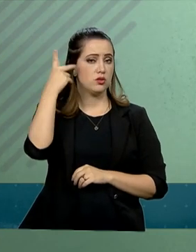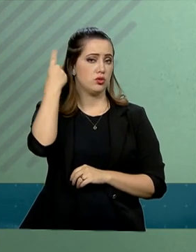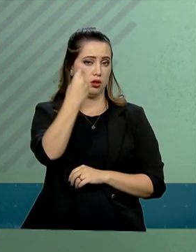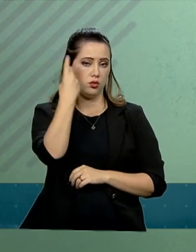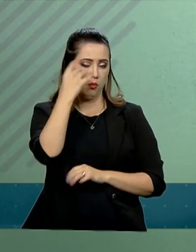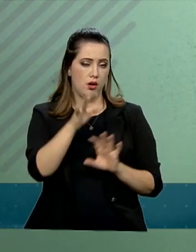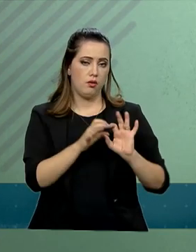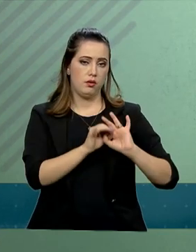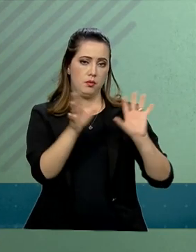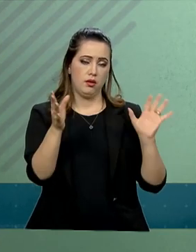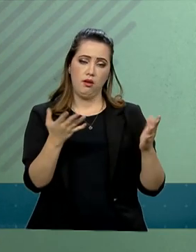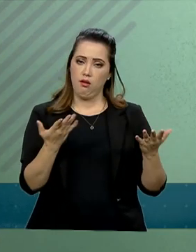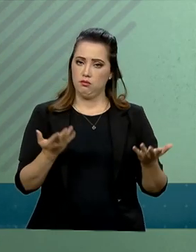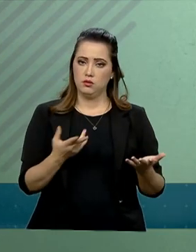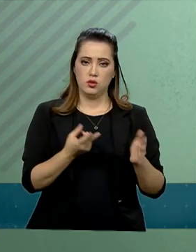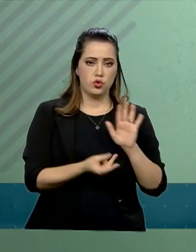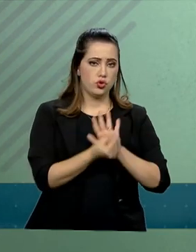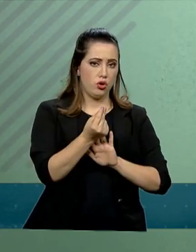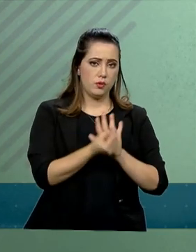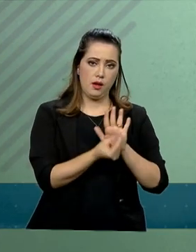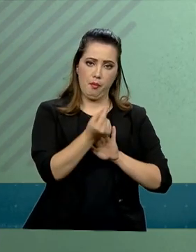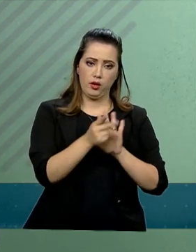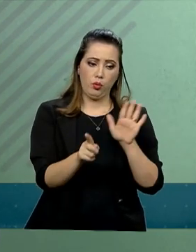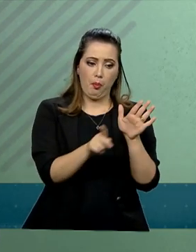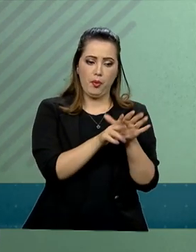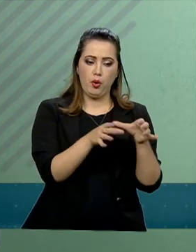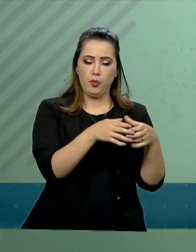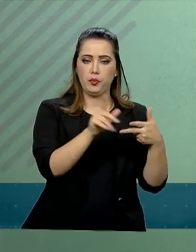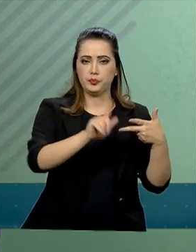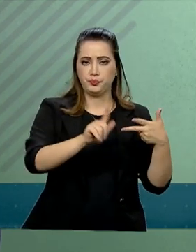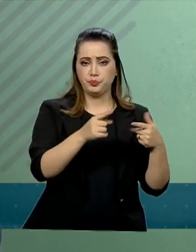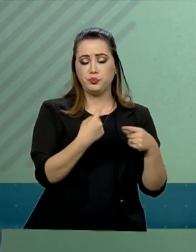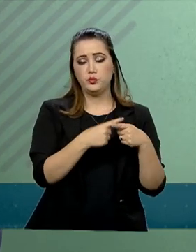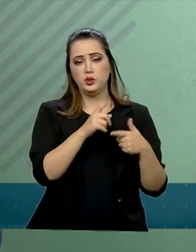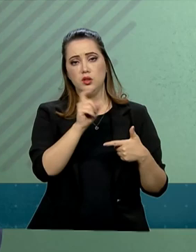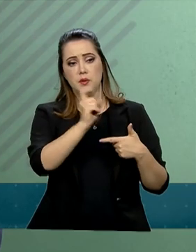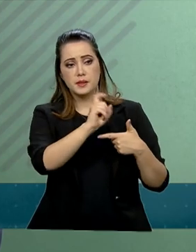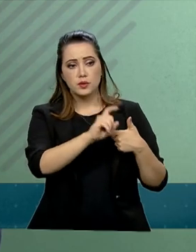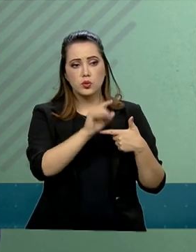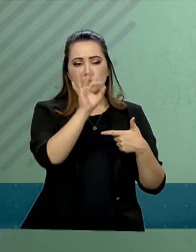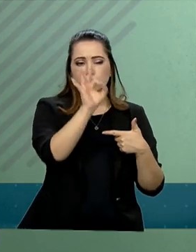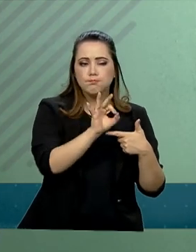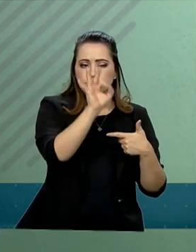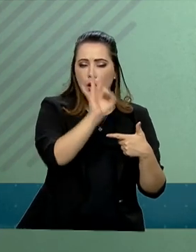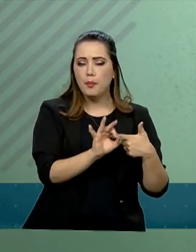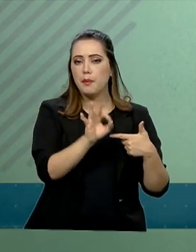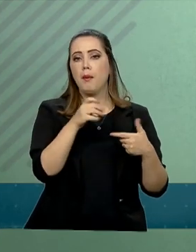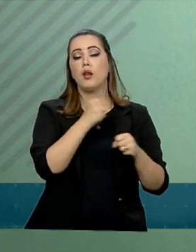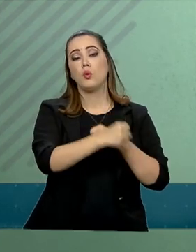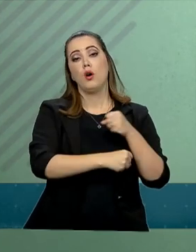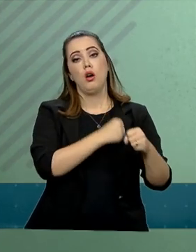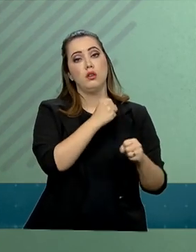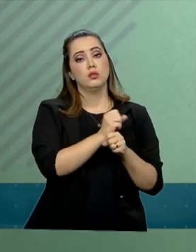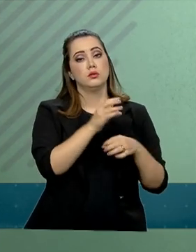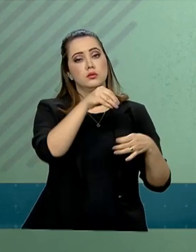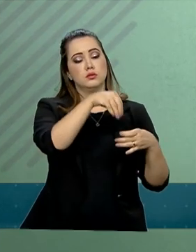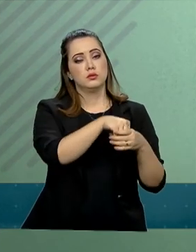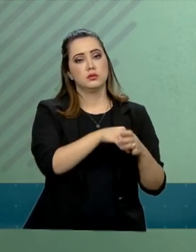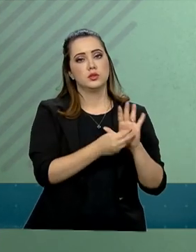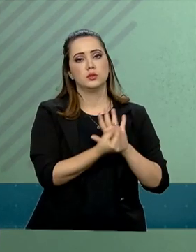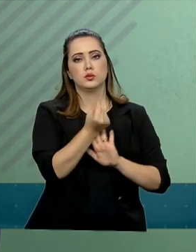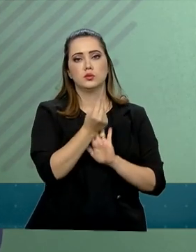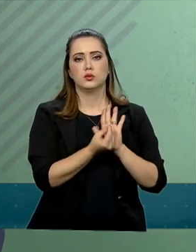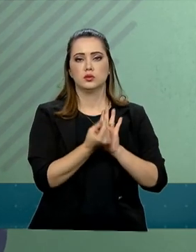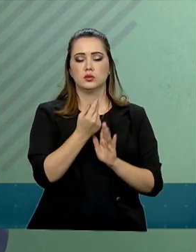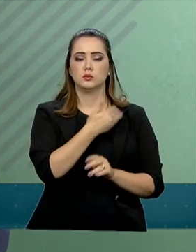do orçamento impositivo. O governo faz o planejamento de liberação anual de recursos, previsto no orçamento da